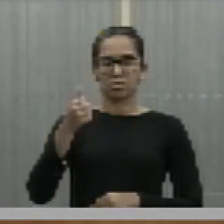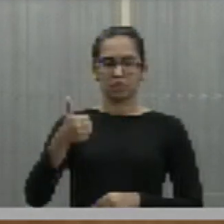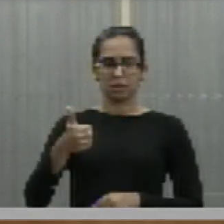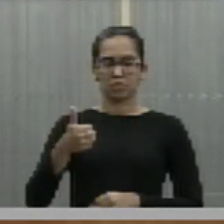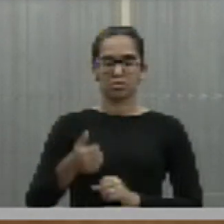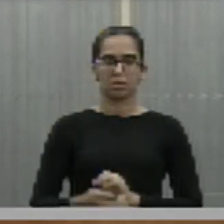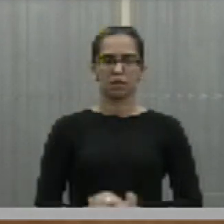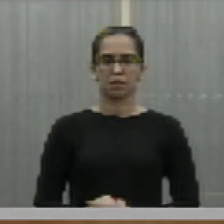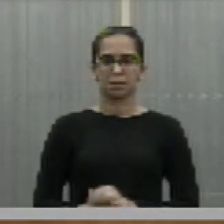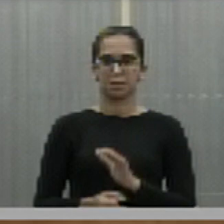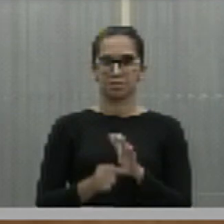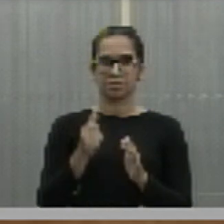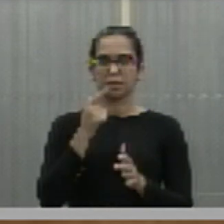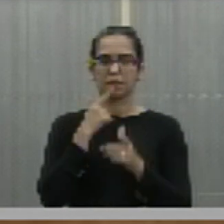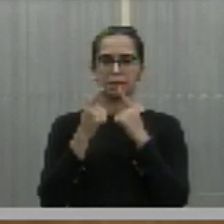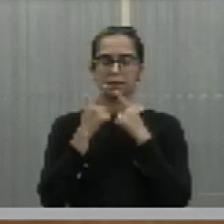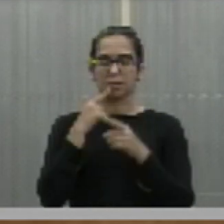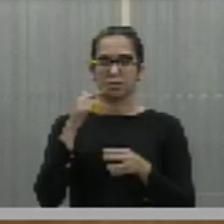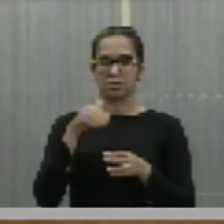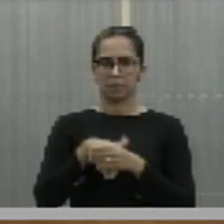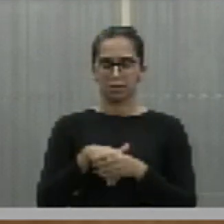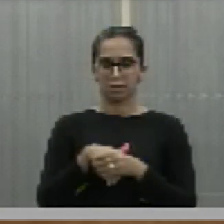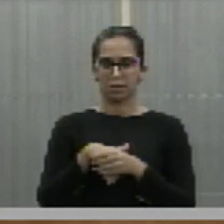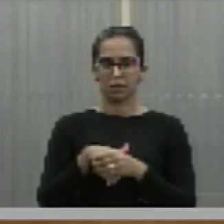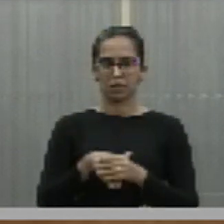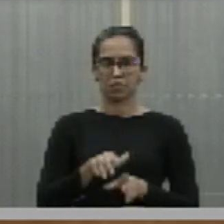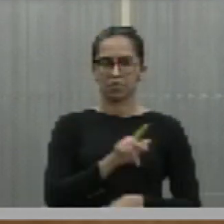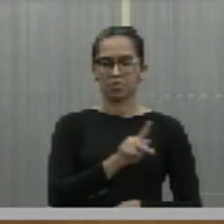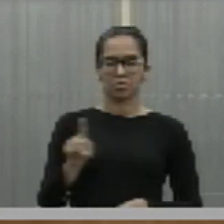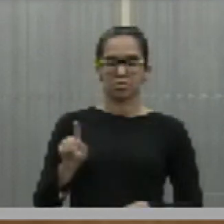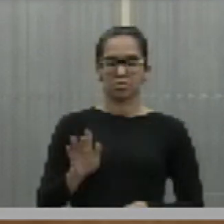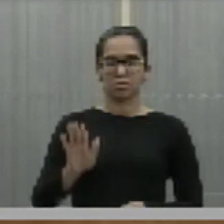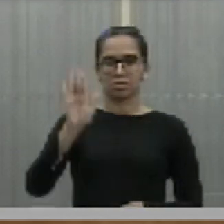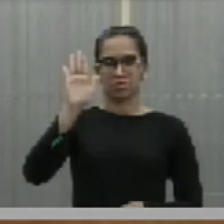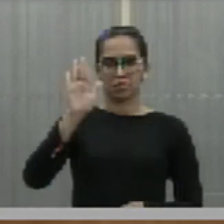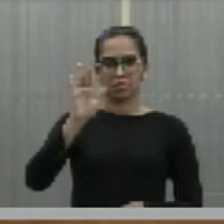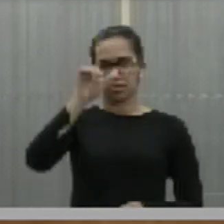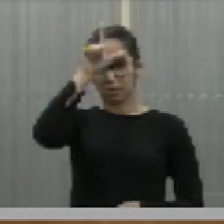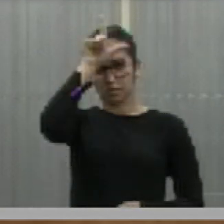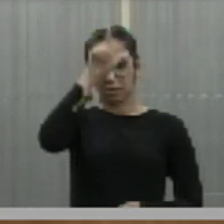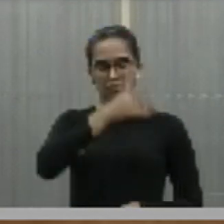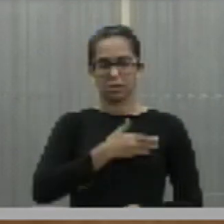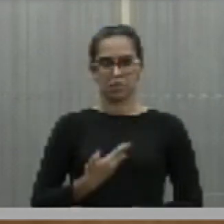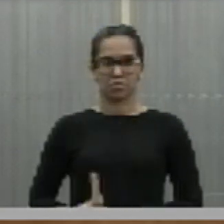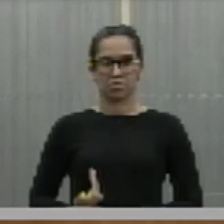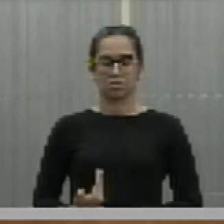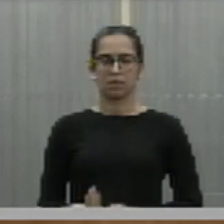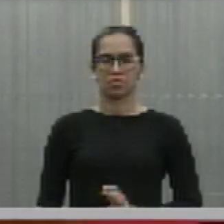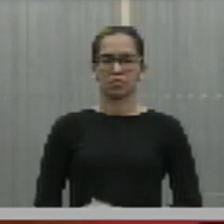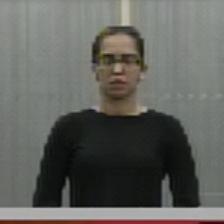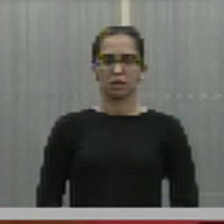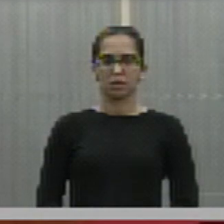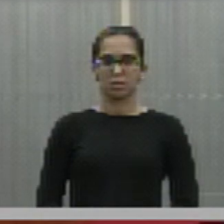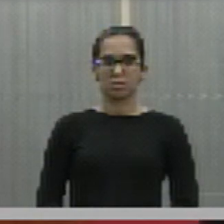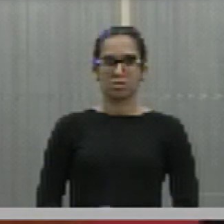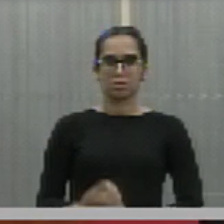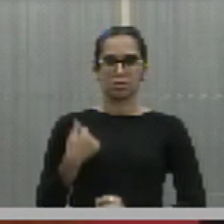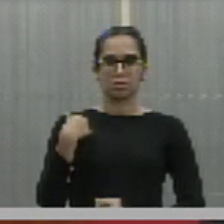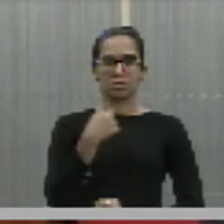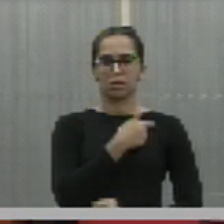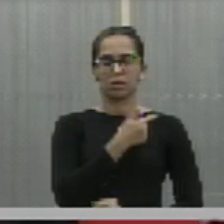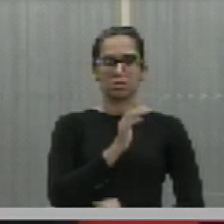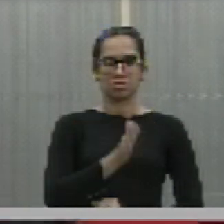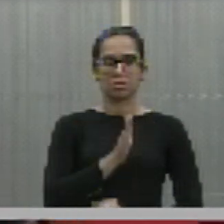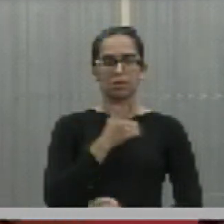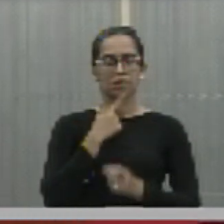Em primeira discussão e votação. Sr. Presidente. Líder do governo, deputado Fábio Novo. Nós discutimos